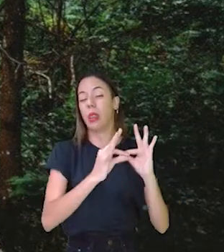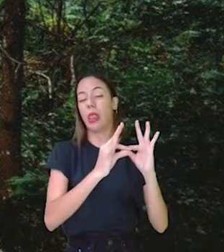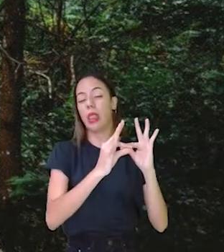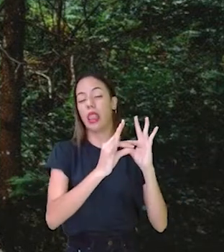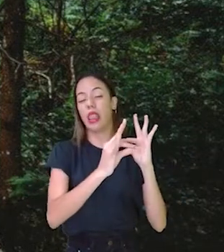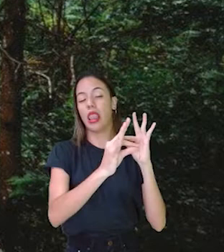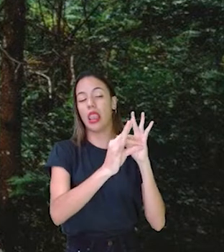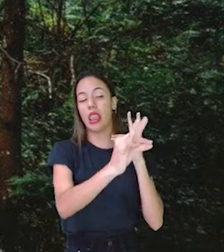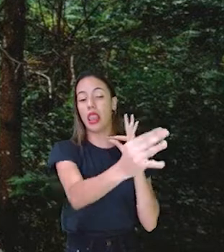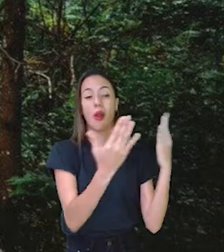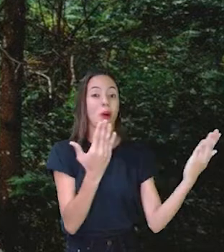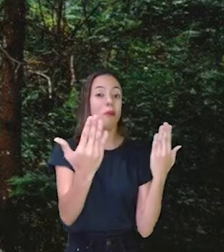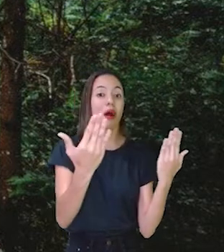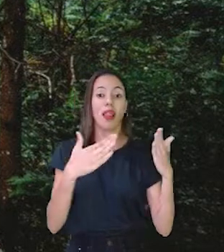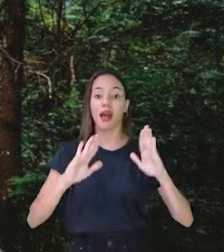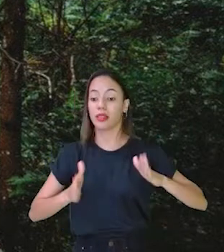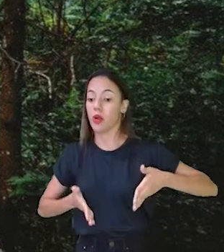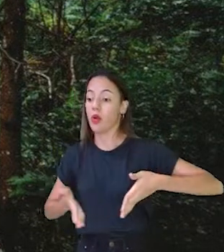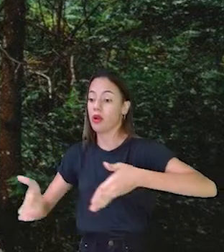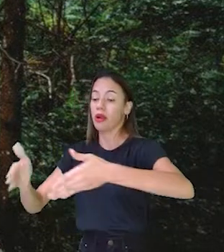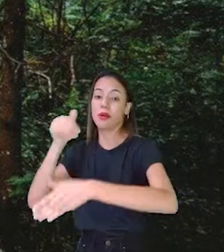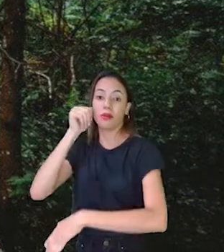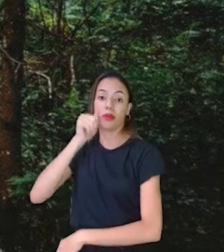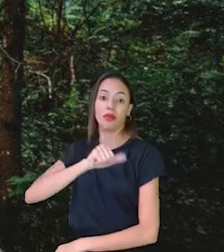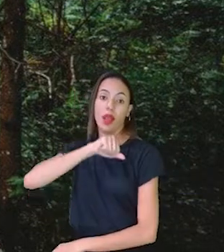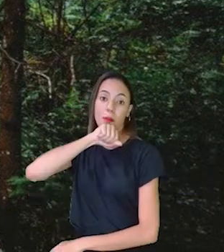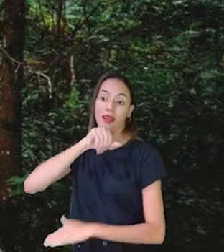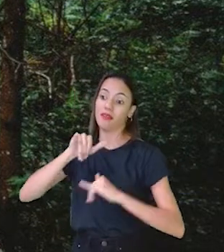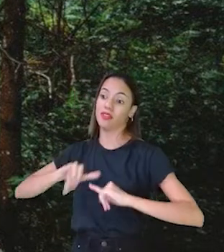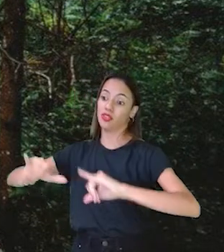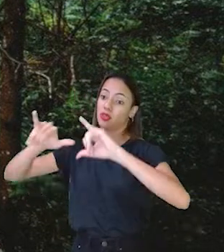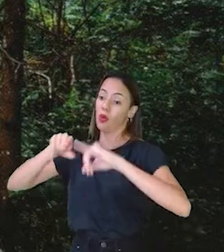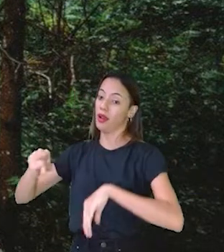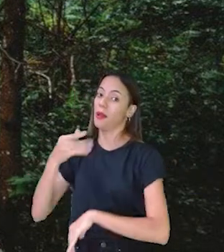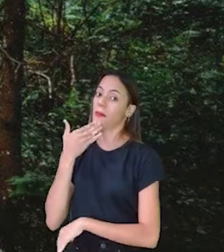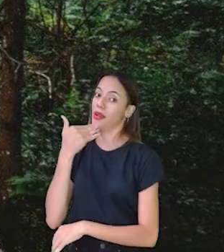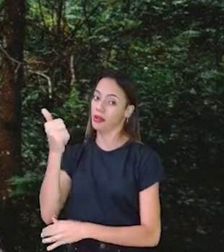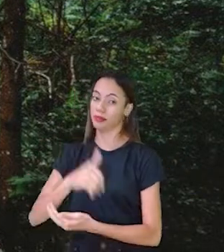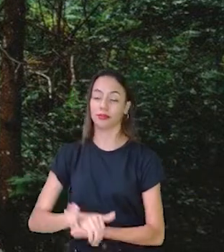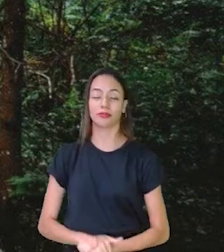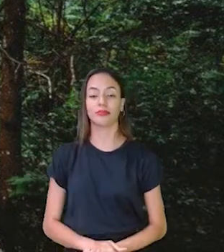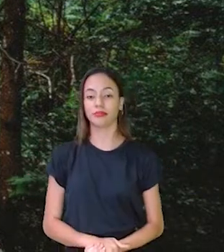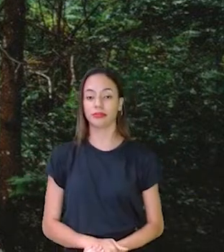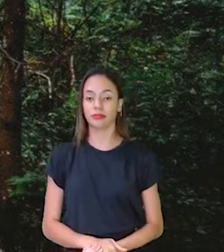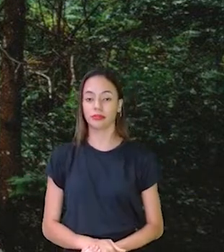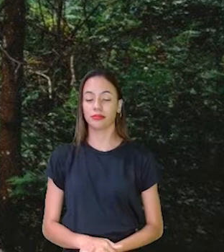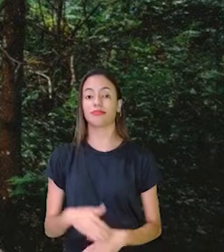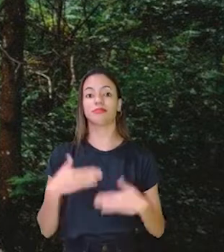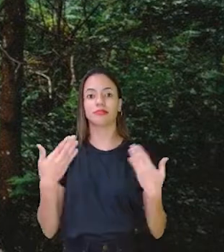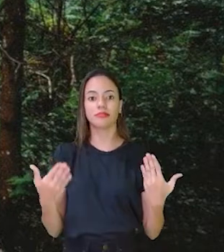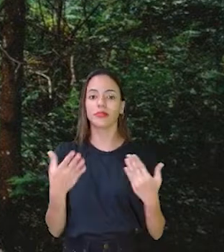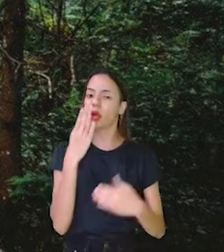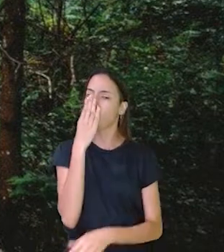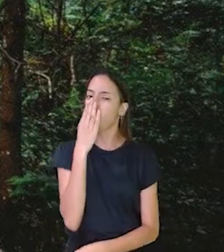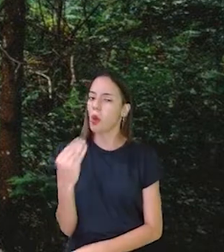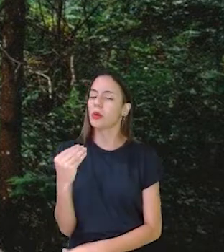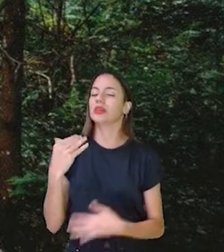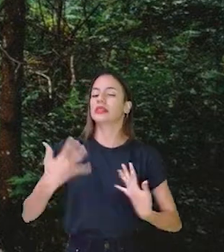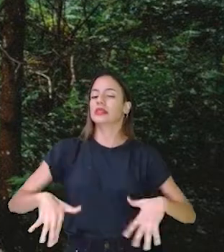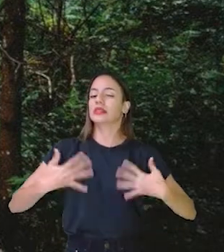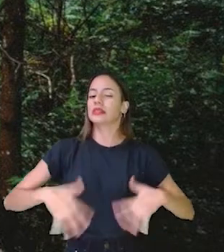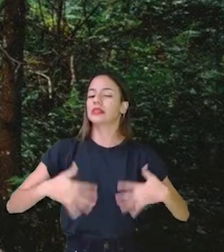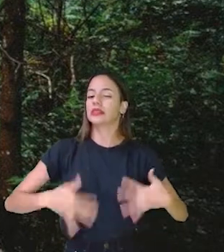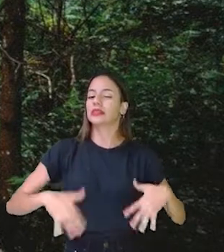Do que o caminho que a mãe tinha falado pra ela E, ó, nessa hora O lobo aproveitou